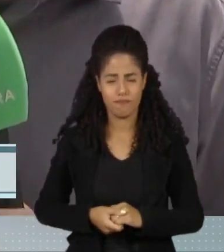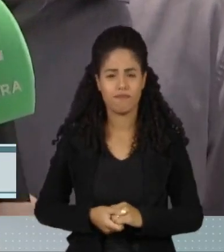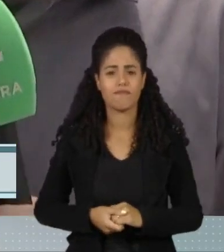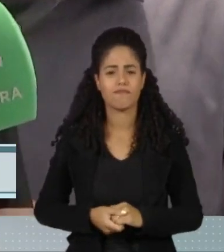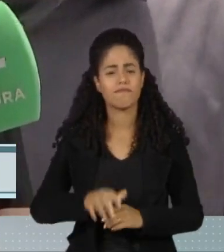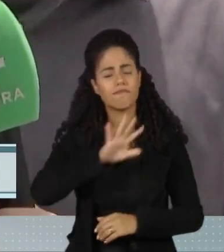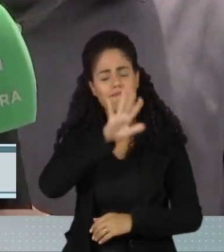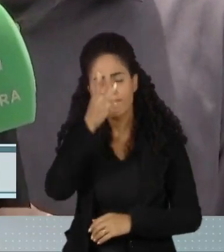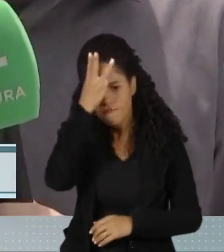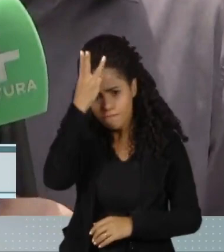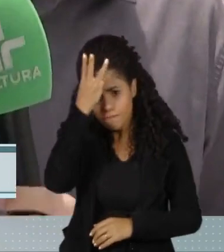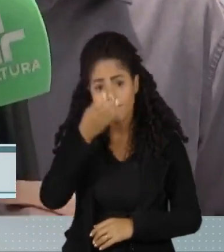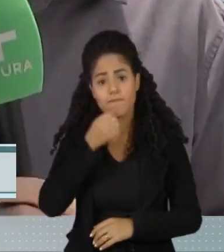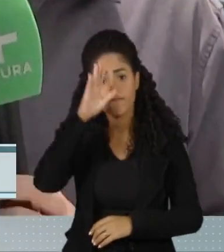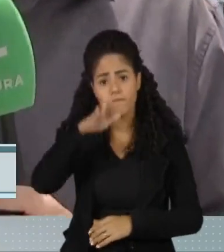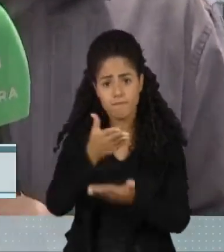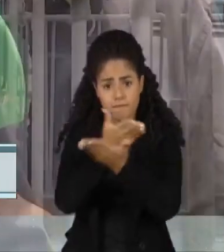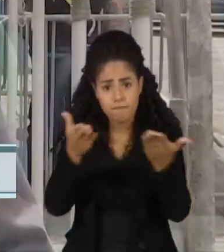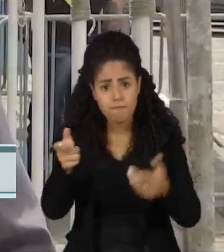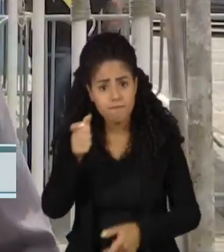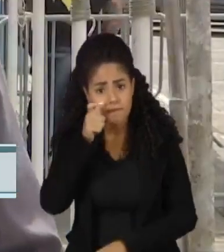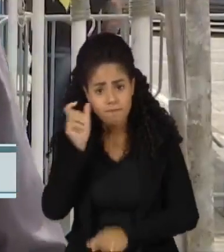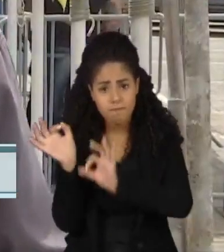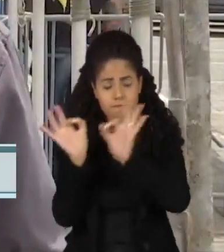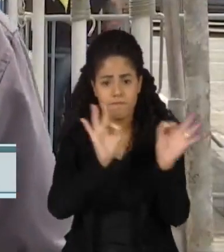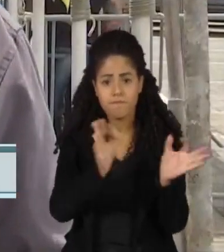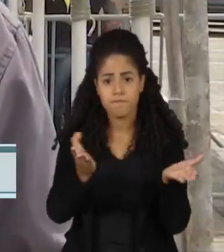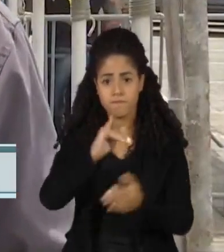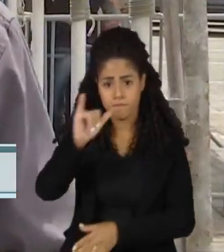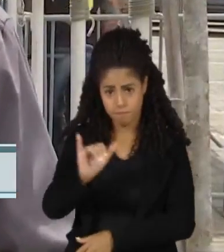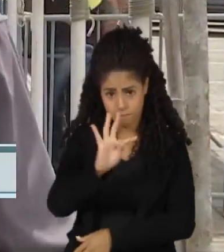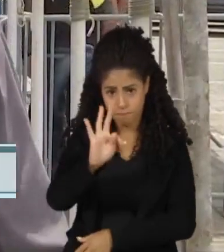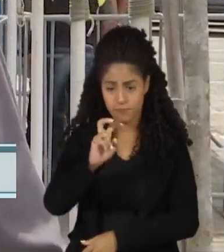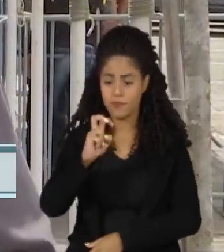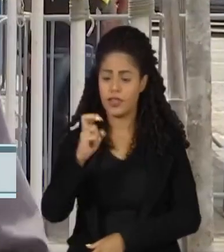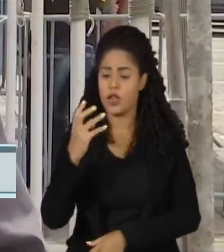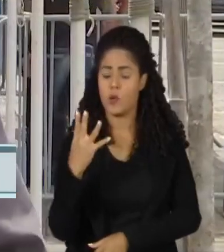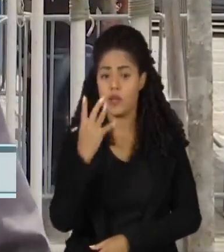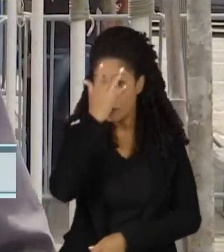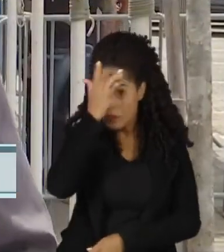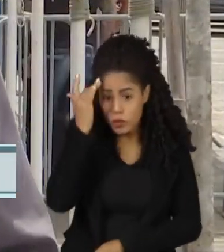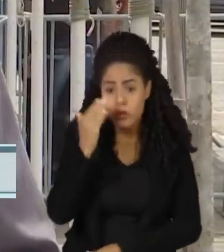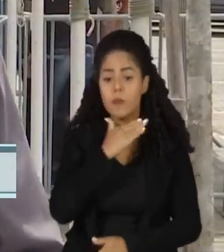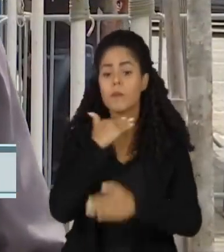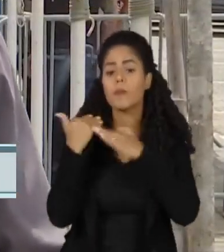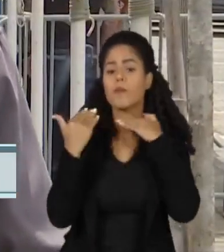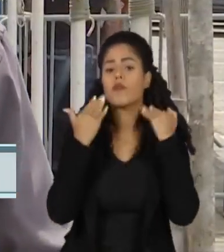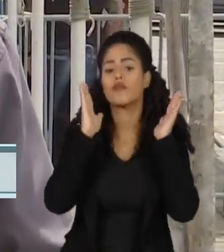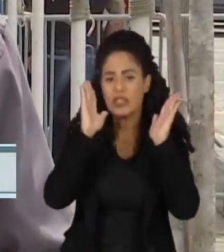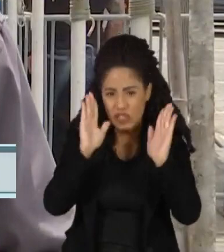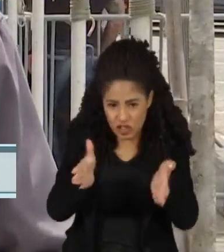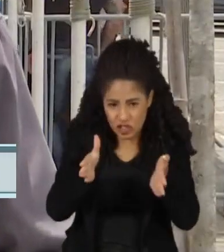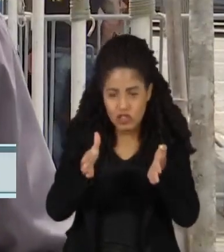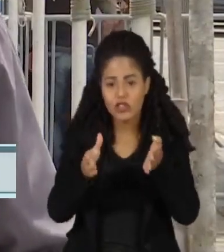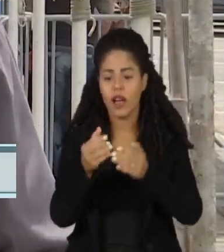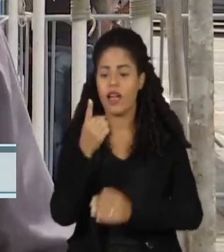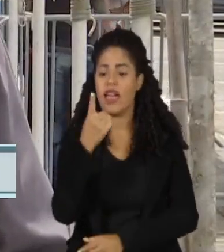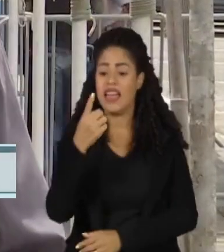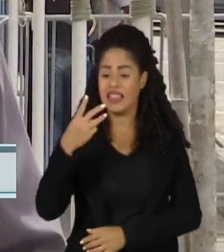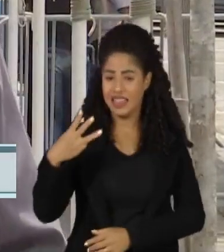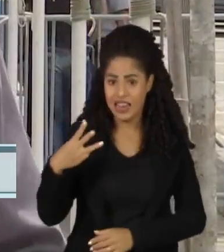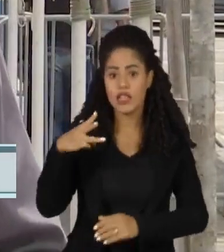Oi, Alton. Boa tarde para você, boa tarde a todos que nos acompanham. Eram, justamente, óbitos confirmados e, entre eles, 13